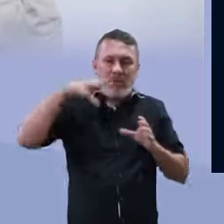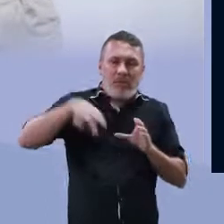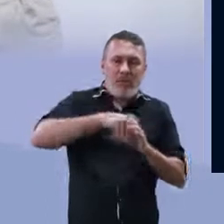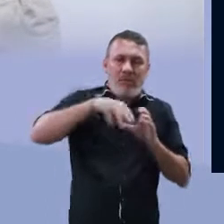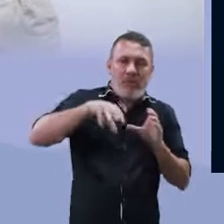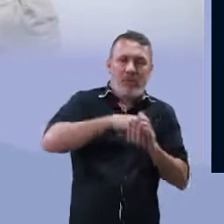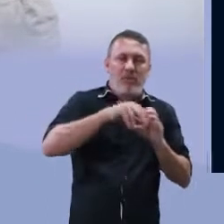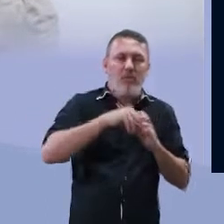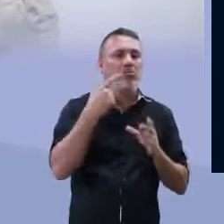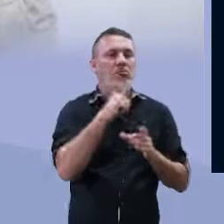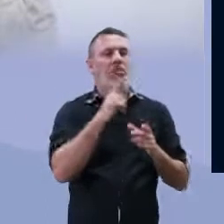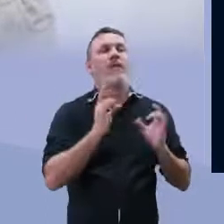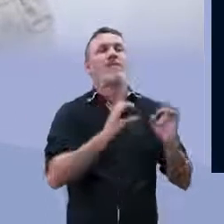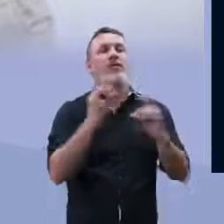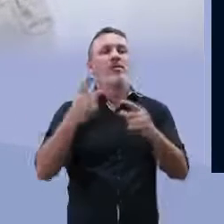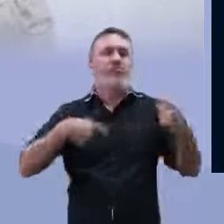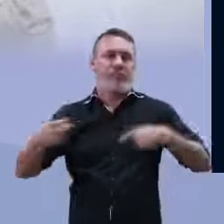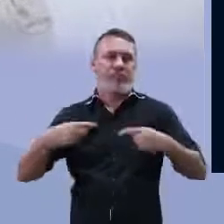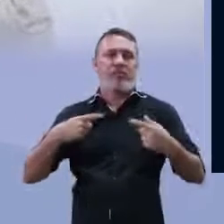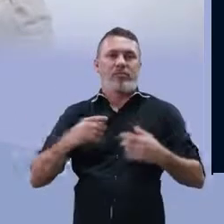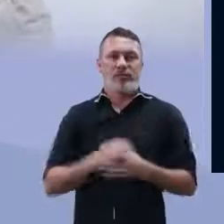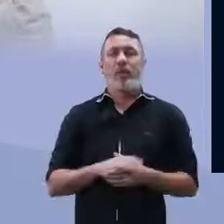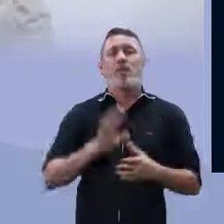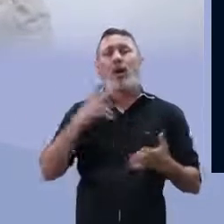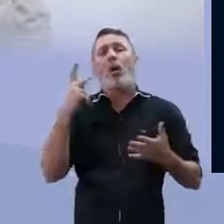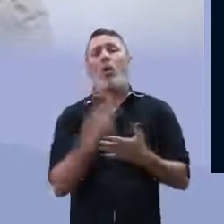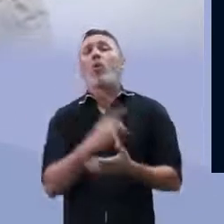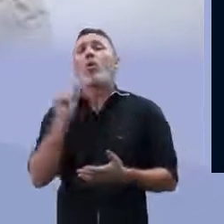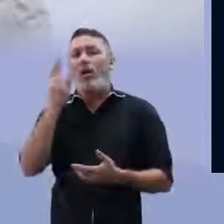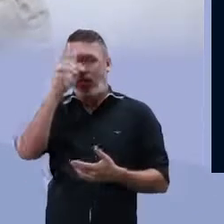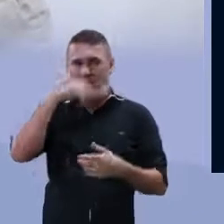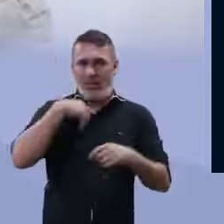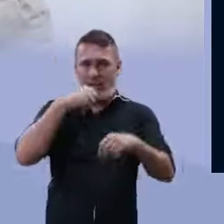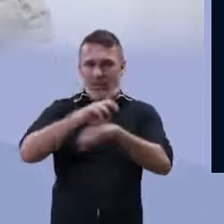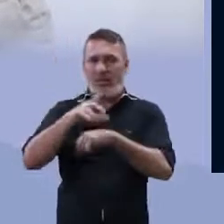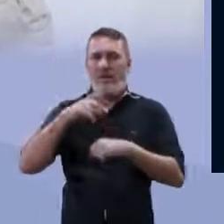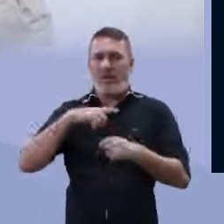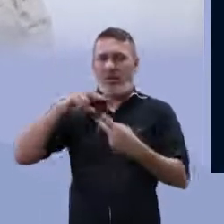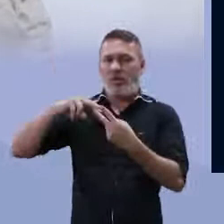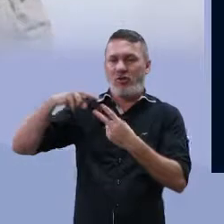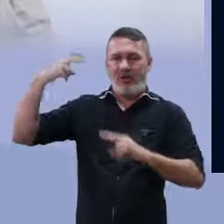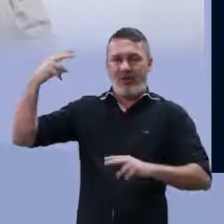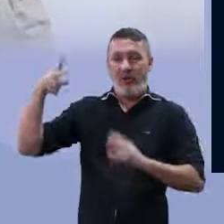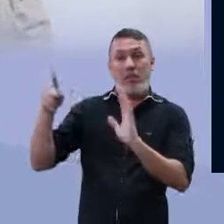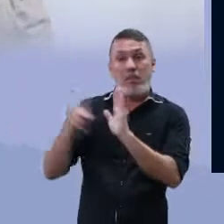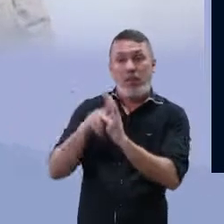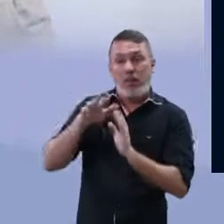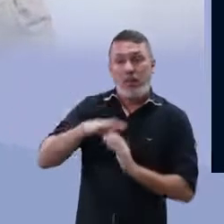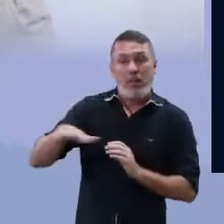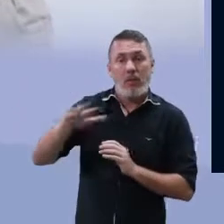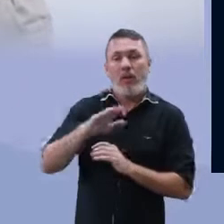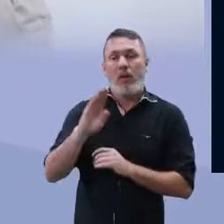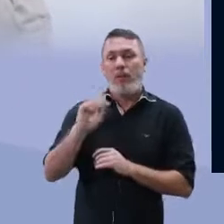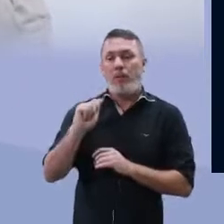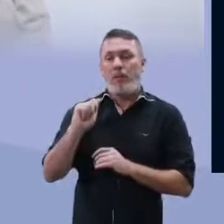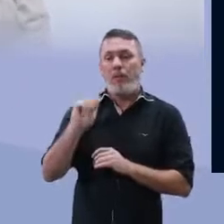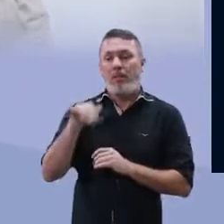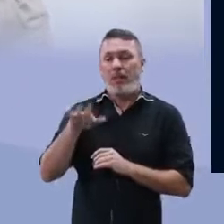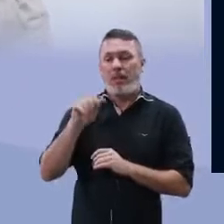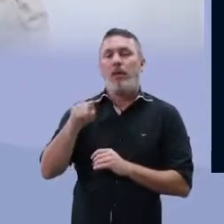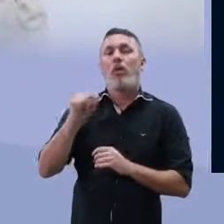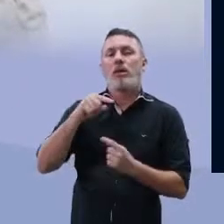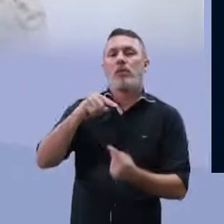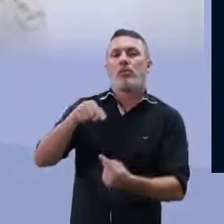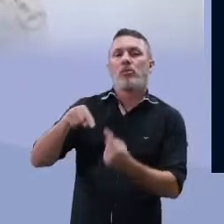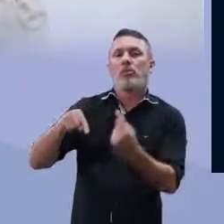isolam. E a partir daí, eles disponibilizam no mercado. O que acontece? Lembra que eu falei para vocês que o material genético das